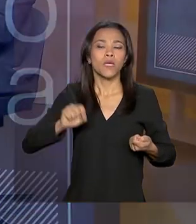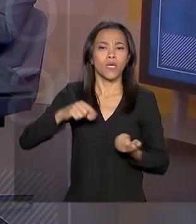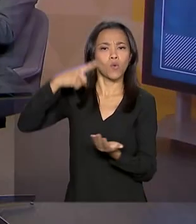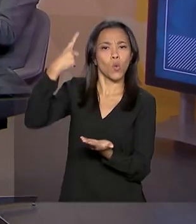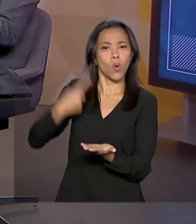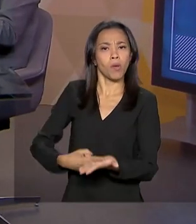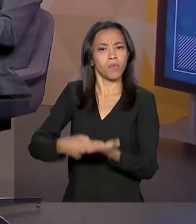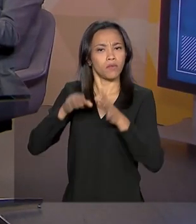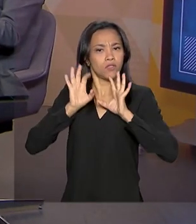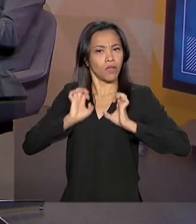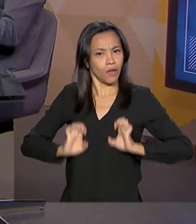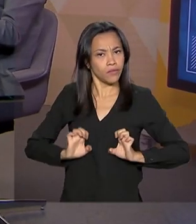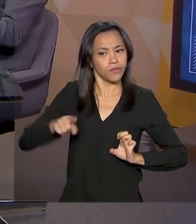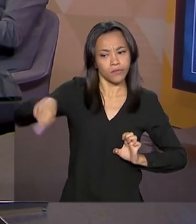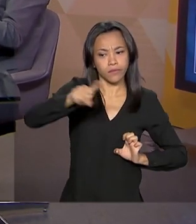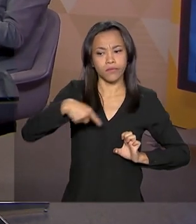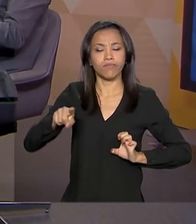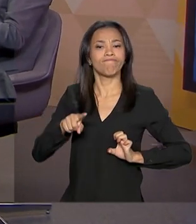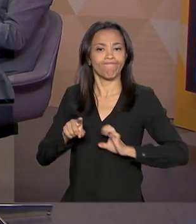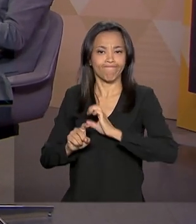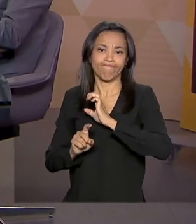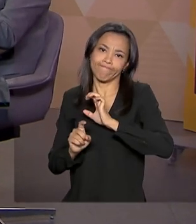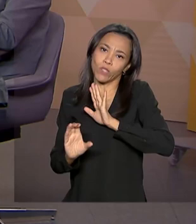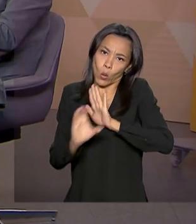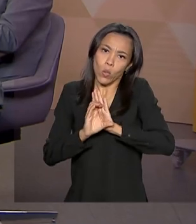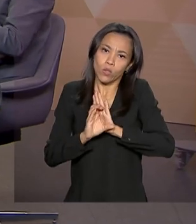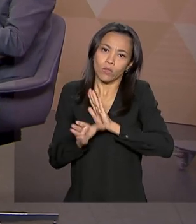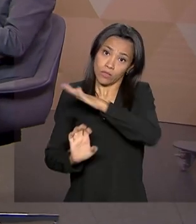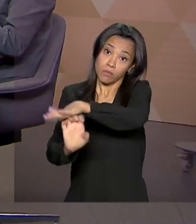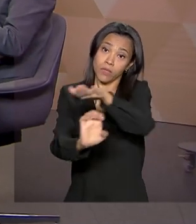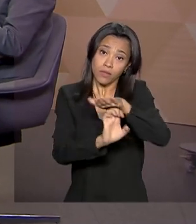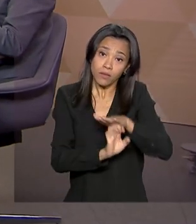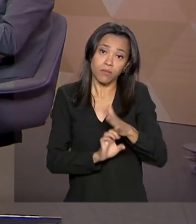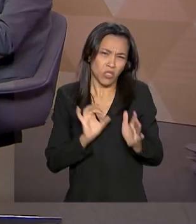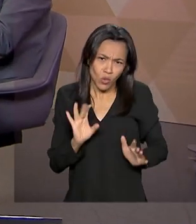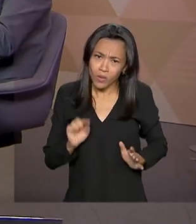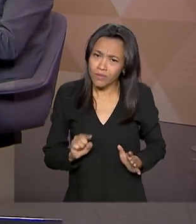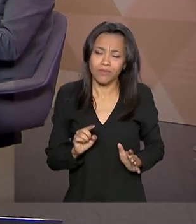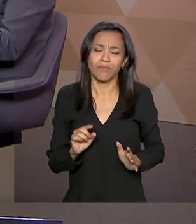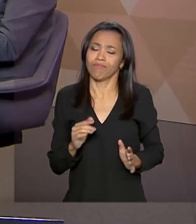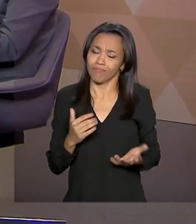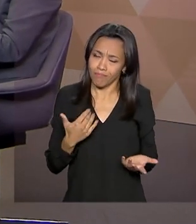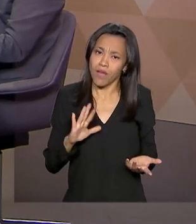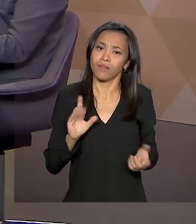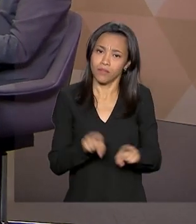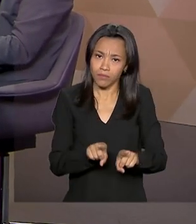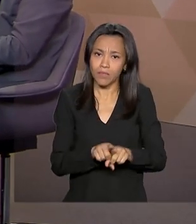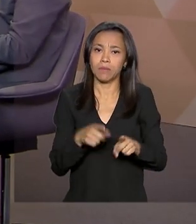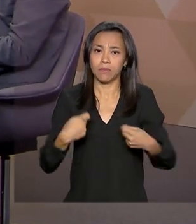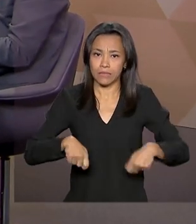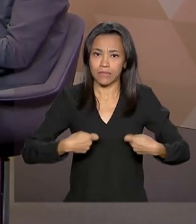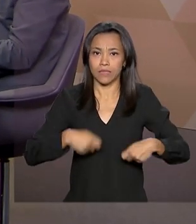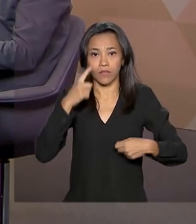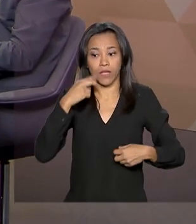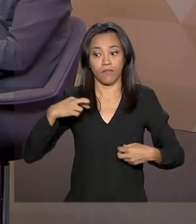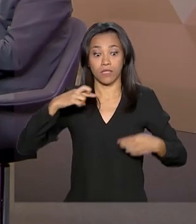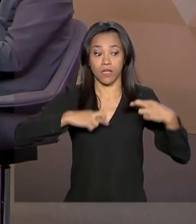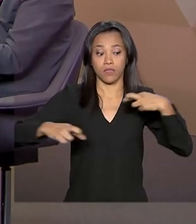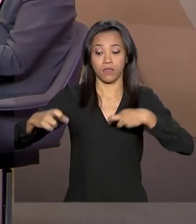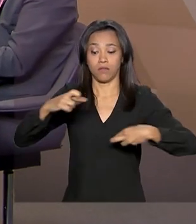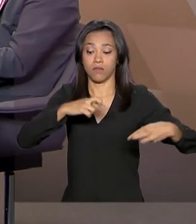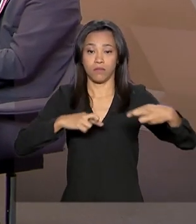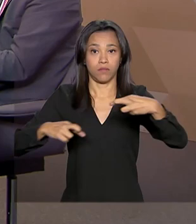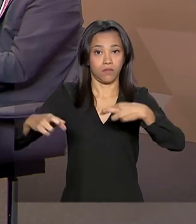de ética mínimo das empresas, mas não só isso. Então, você precisa também estar fiscalizando, porque,